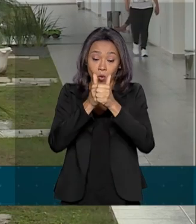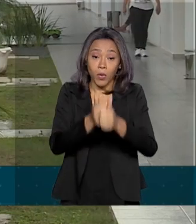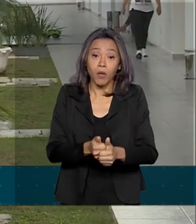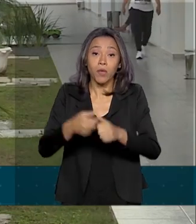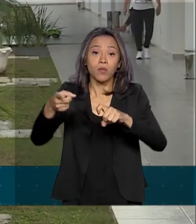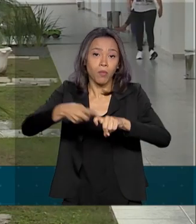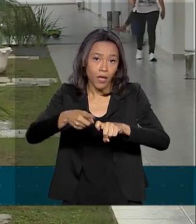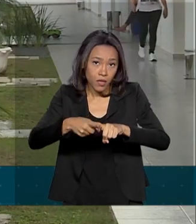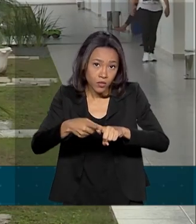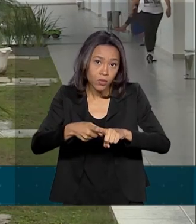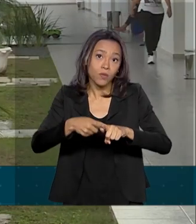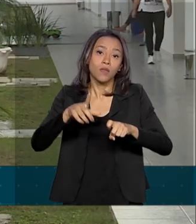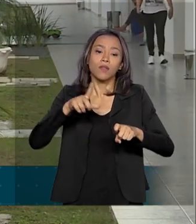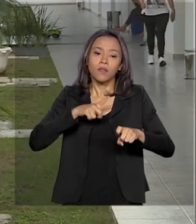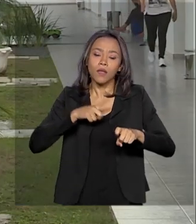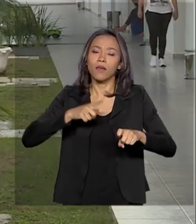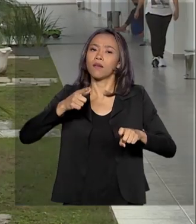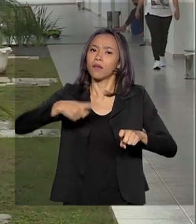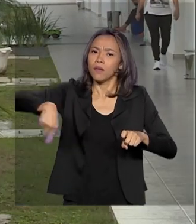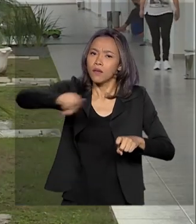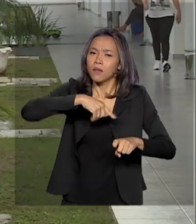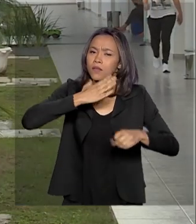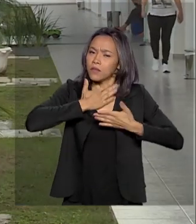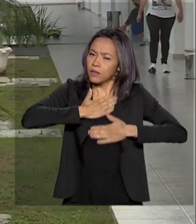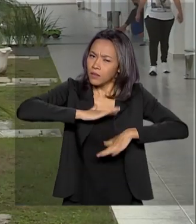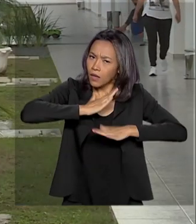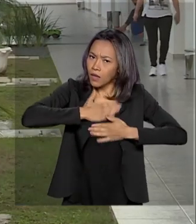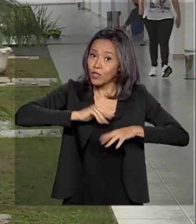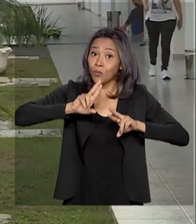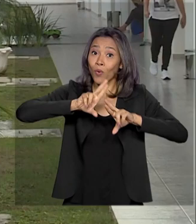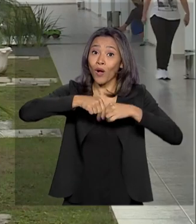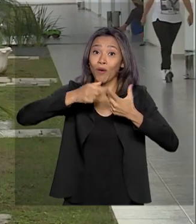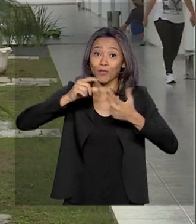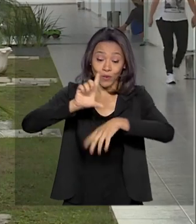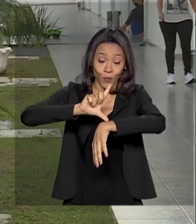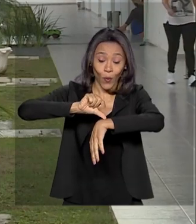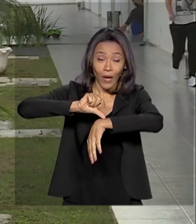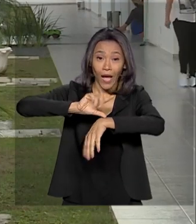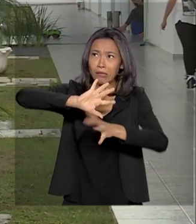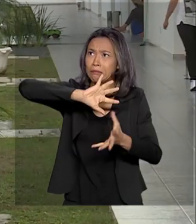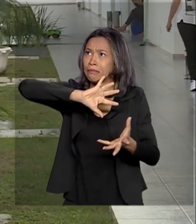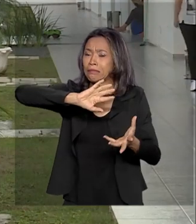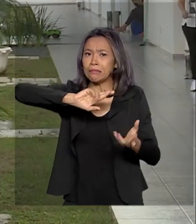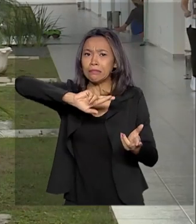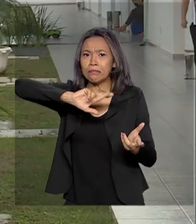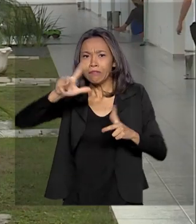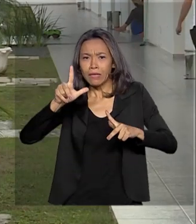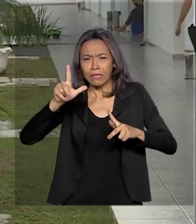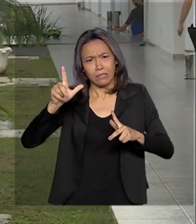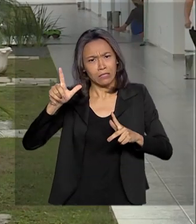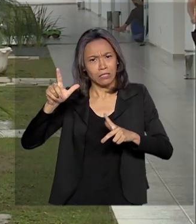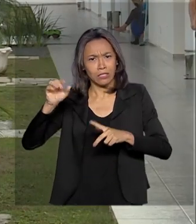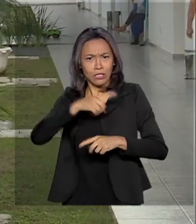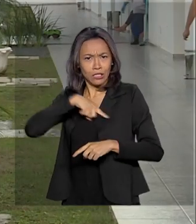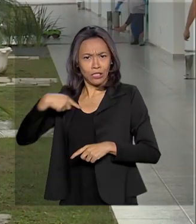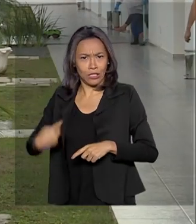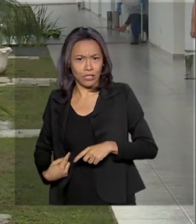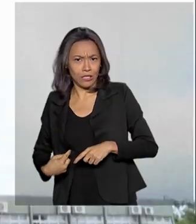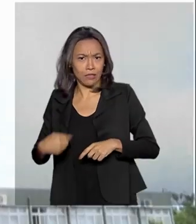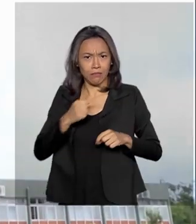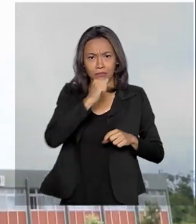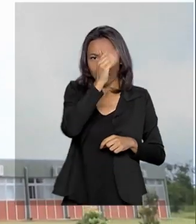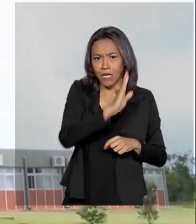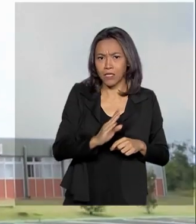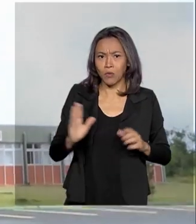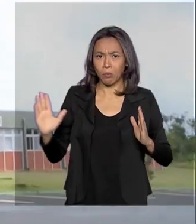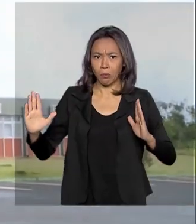e também muito descanso devido ao fuso horário, principalmente do horário da China para o horário de Brasília são 11 horas de diferença.